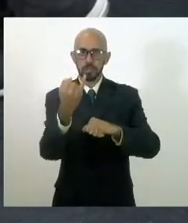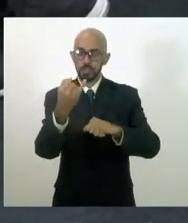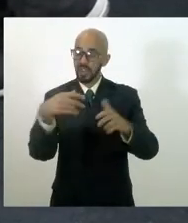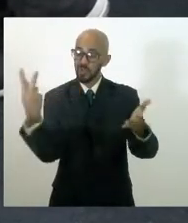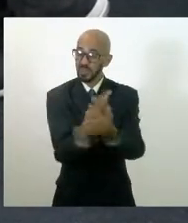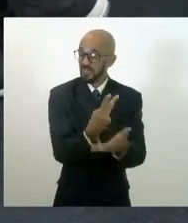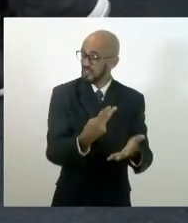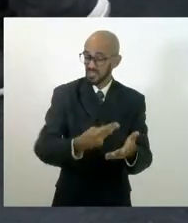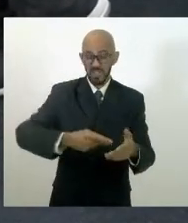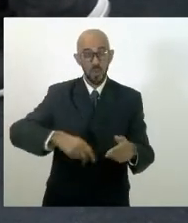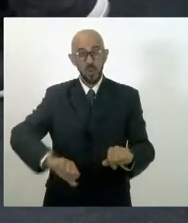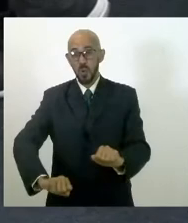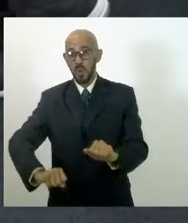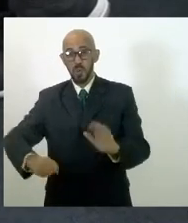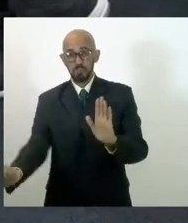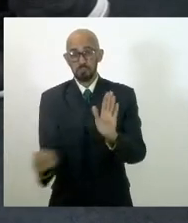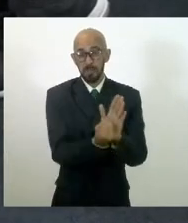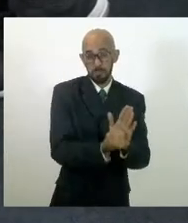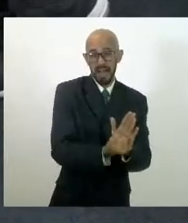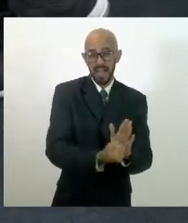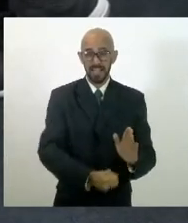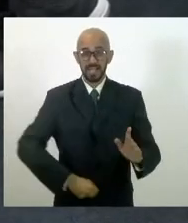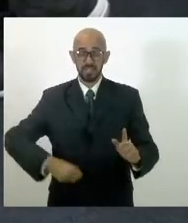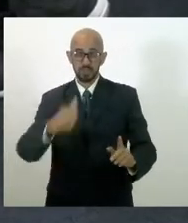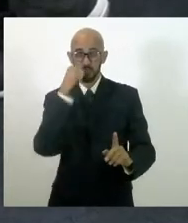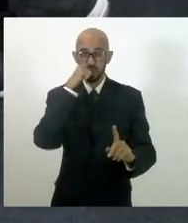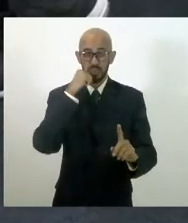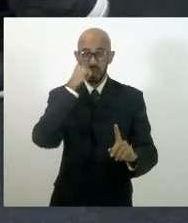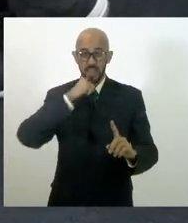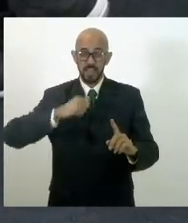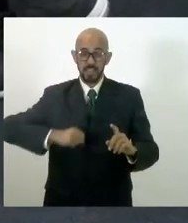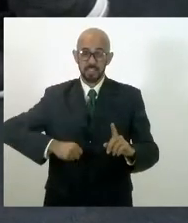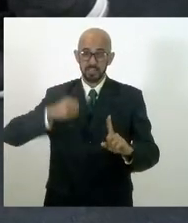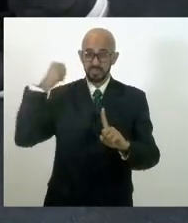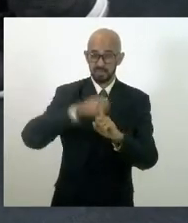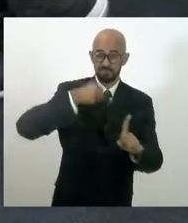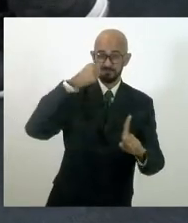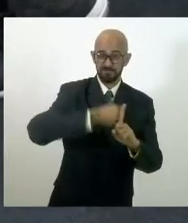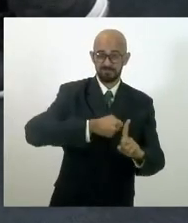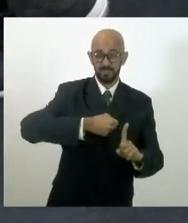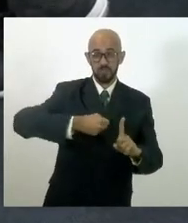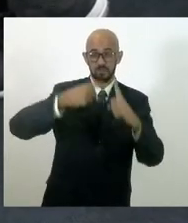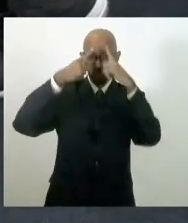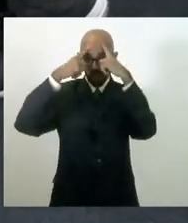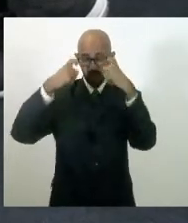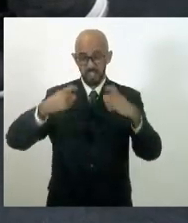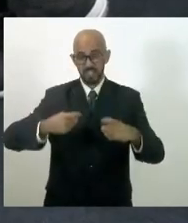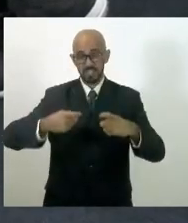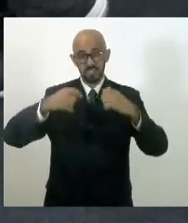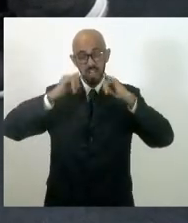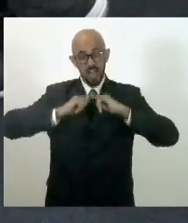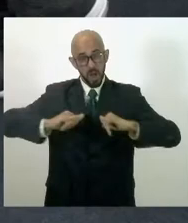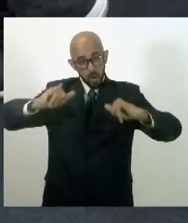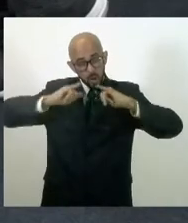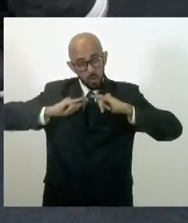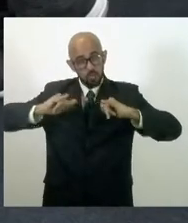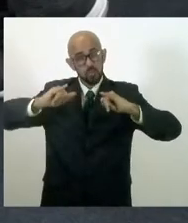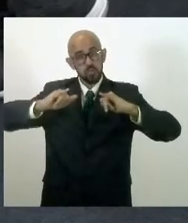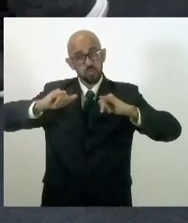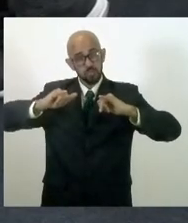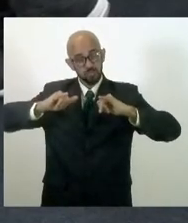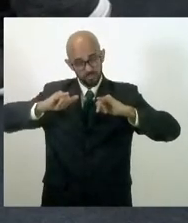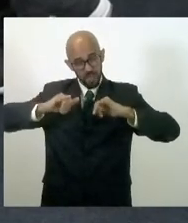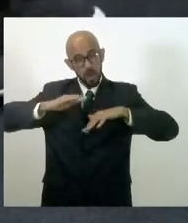aumentou o número de notificação, aumentou o número de denúncias de violência sexual